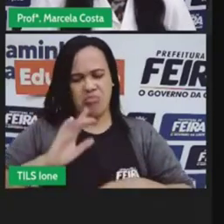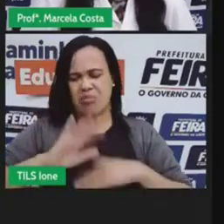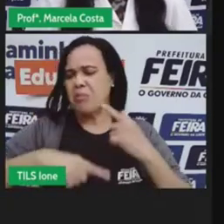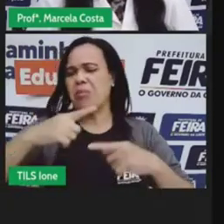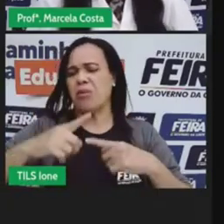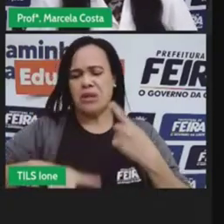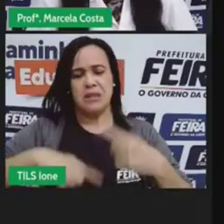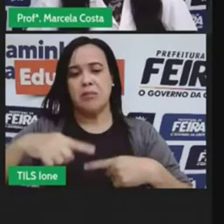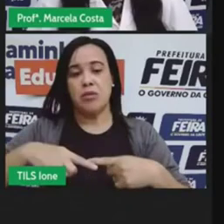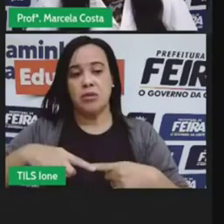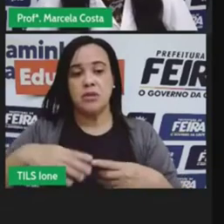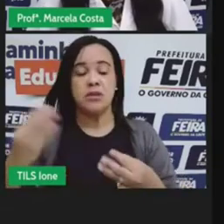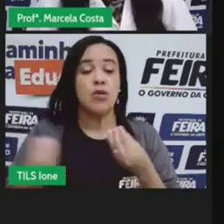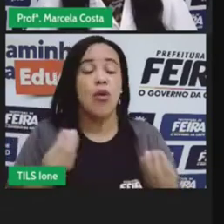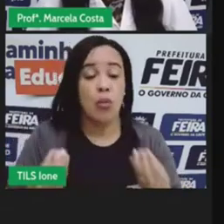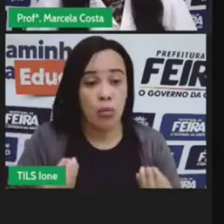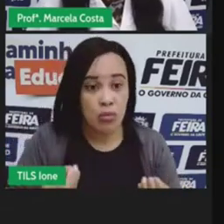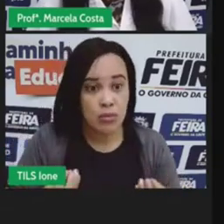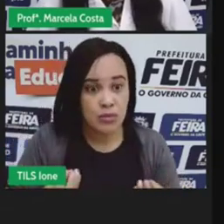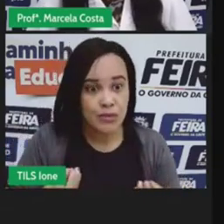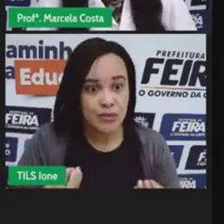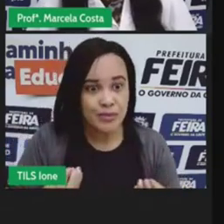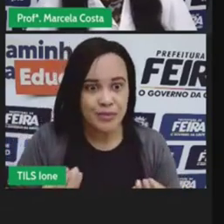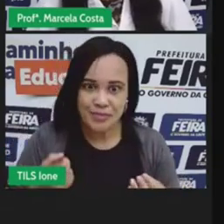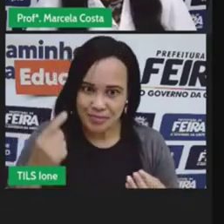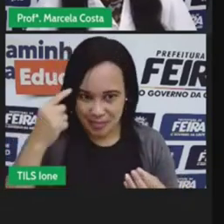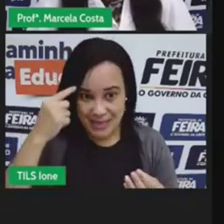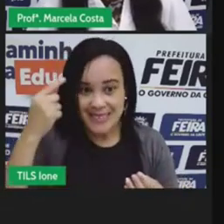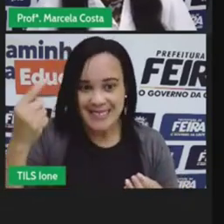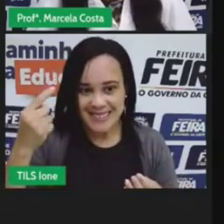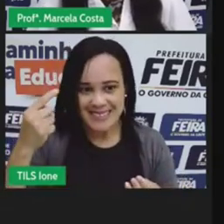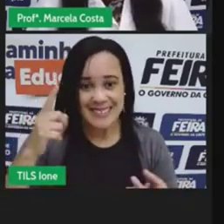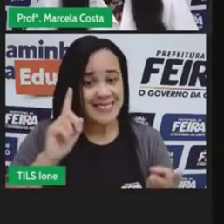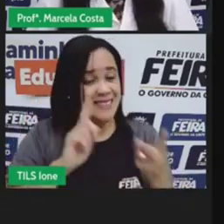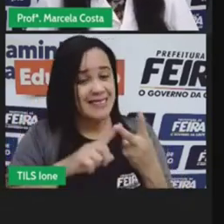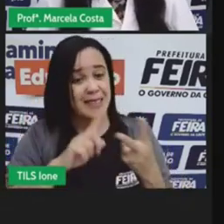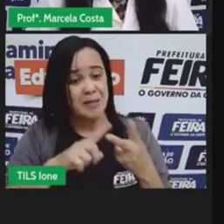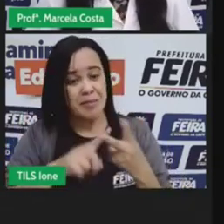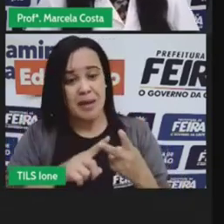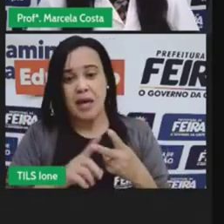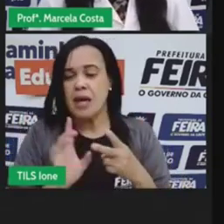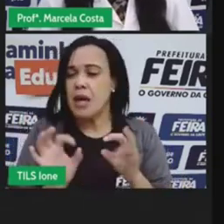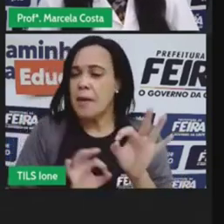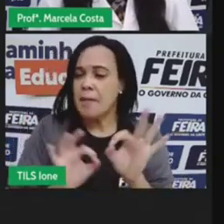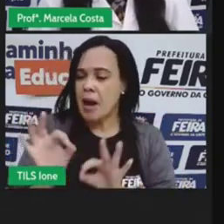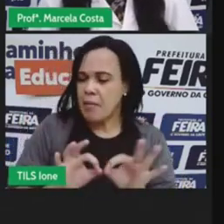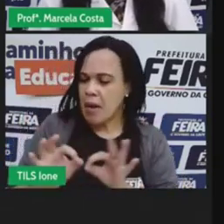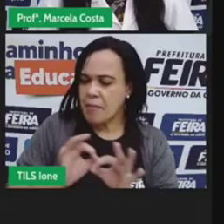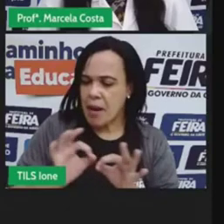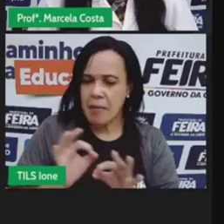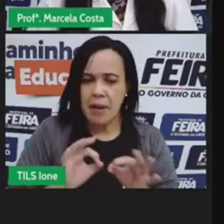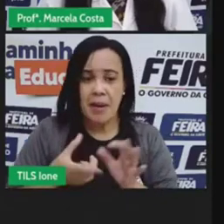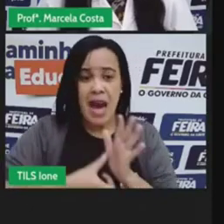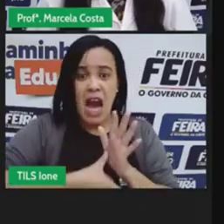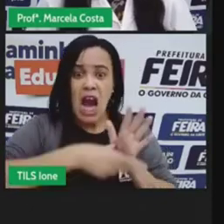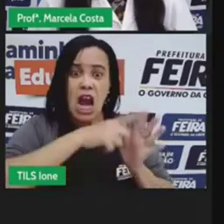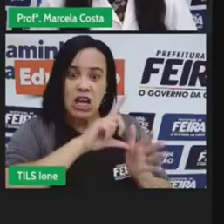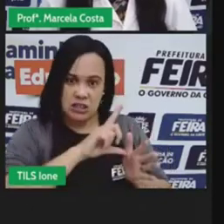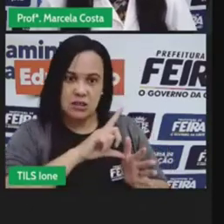faça o planejamento da compra do que você deseja ah eu quero